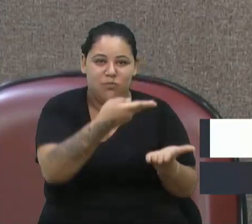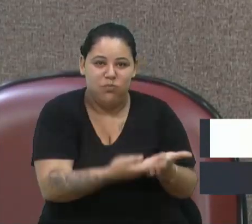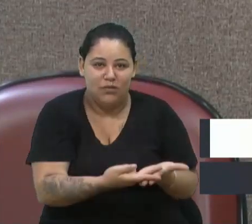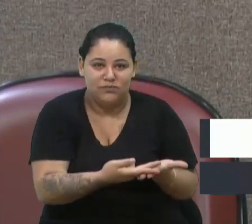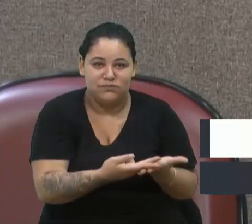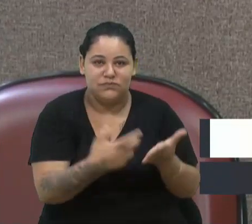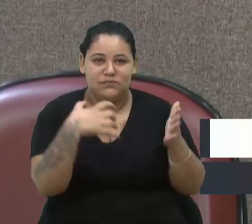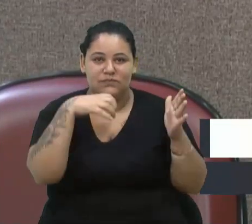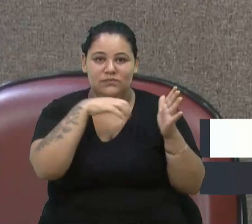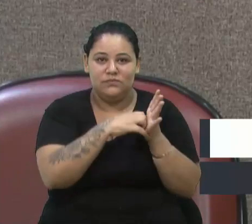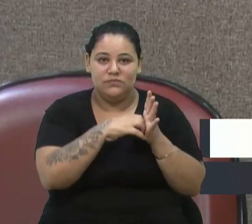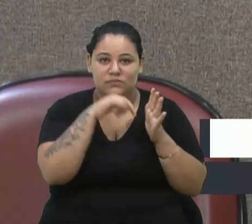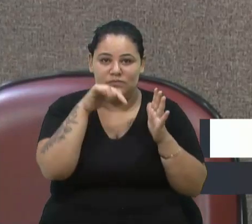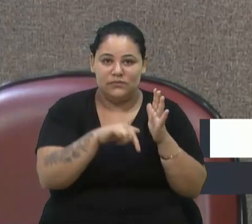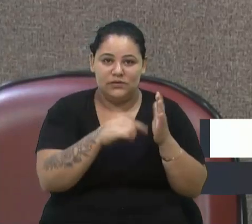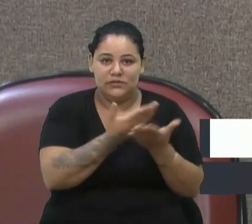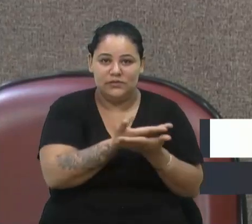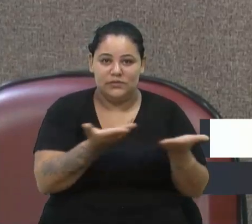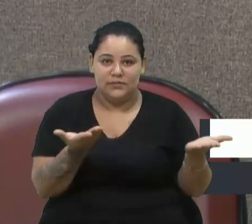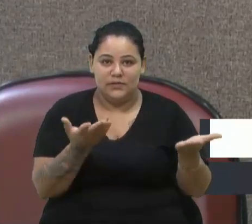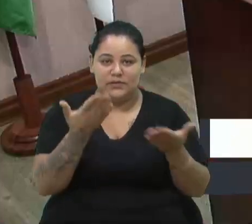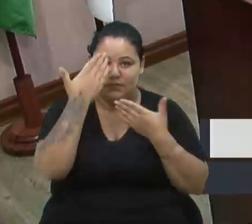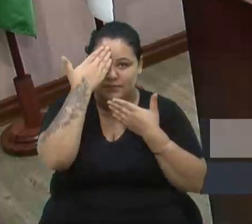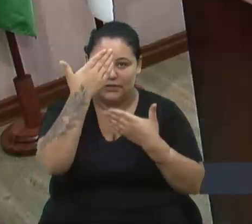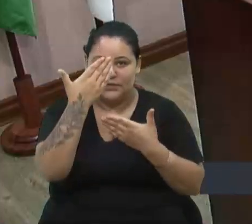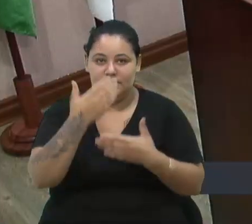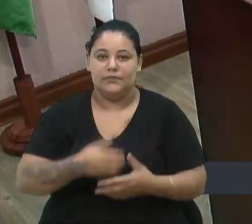aqui dentro desse espaço. Muito obrigado.